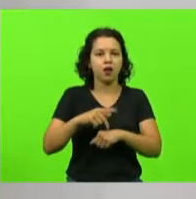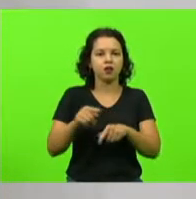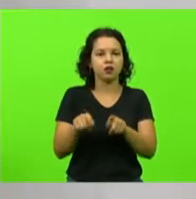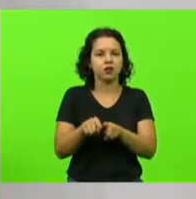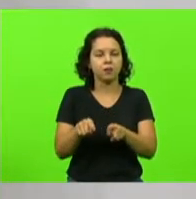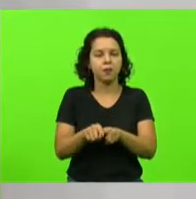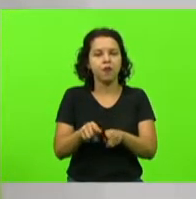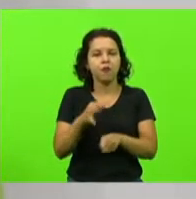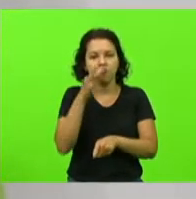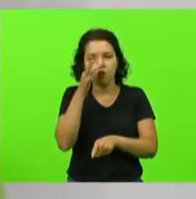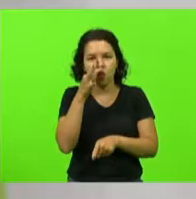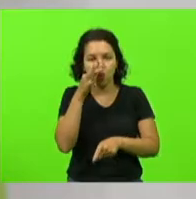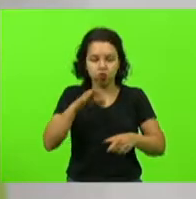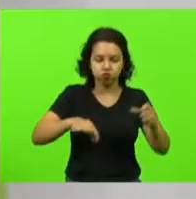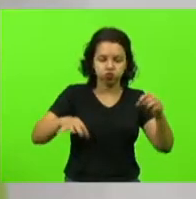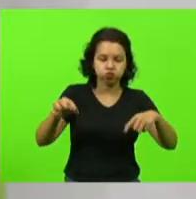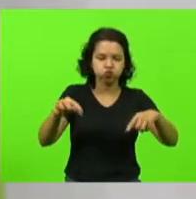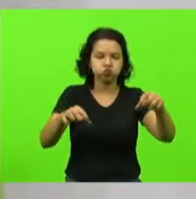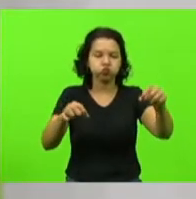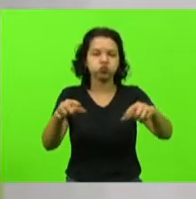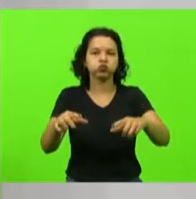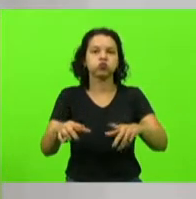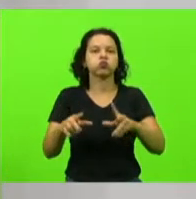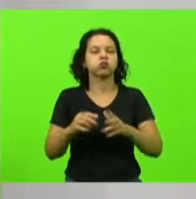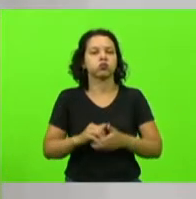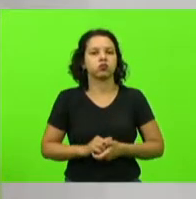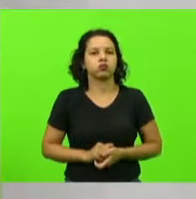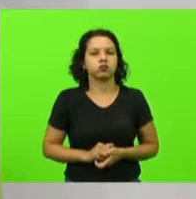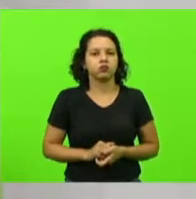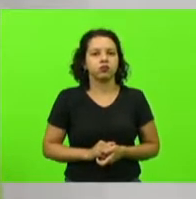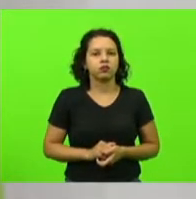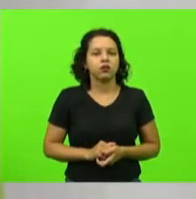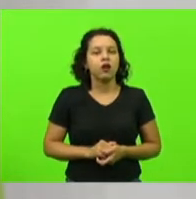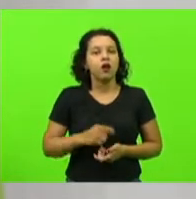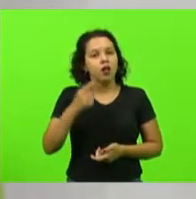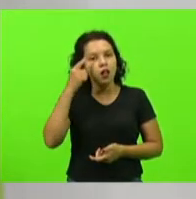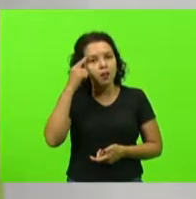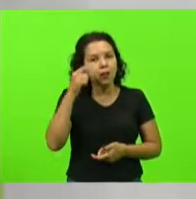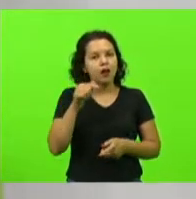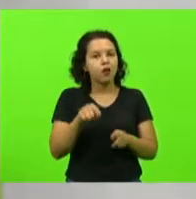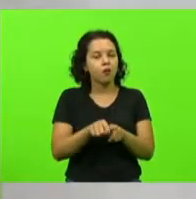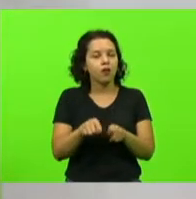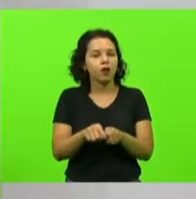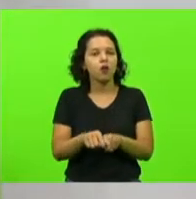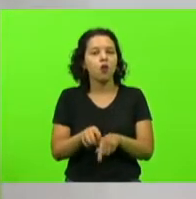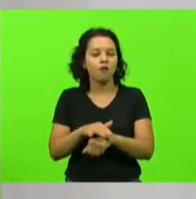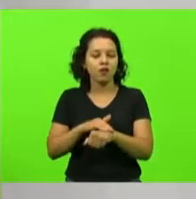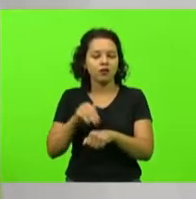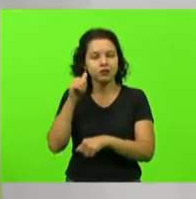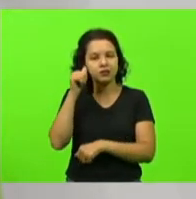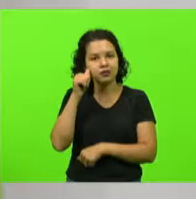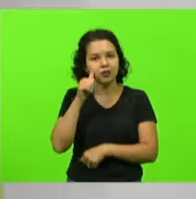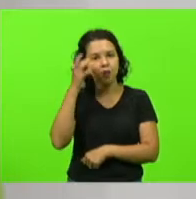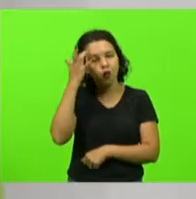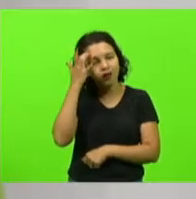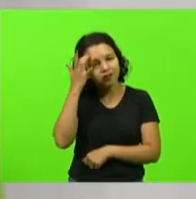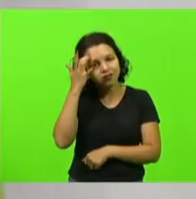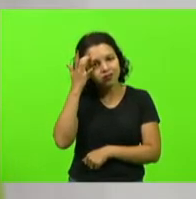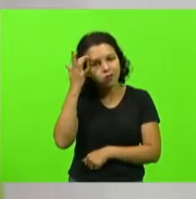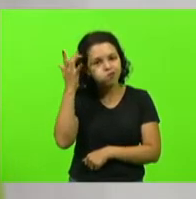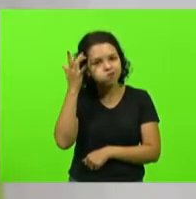também das conversas sábias, das curandeiras, das camponesas,